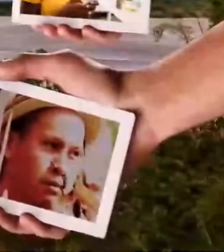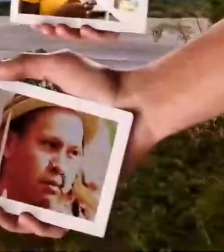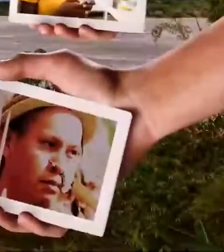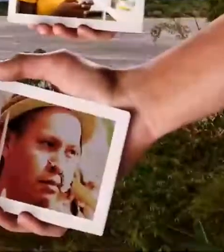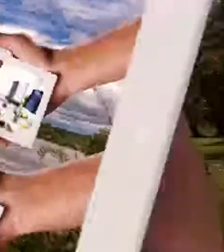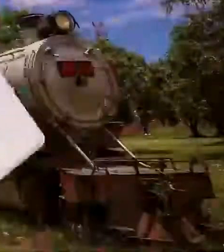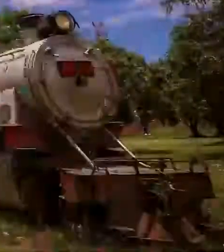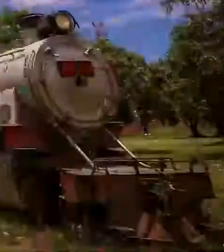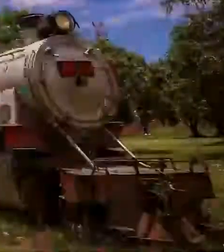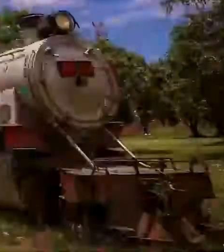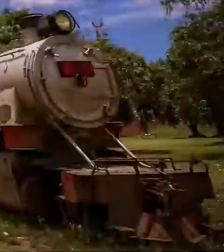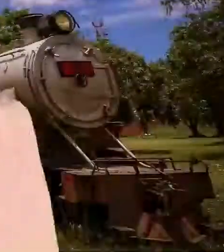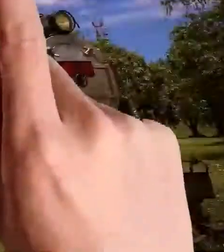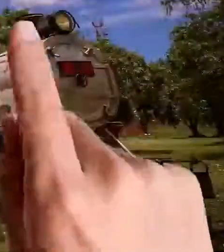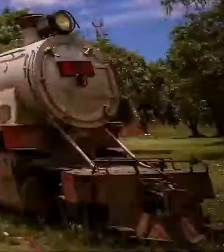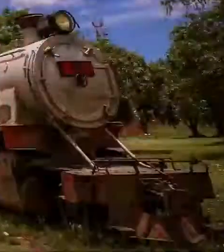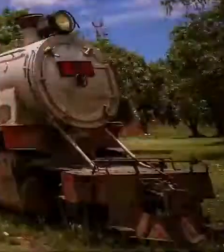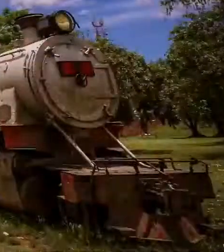We'll be right back.